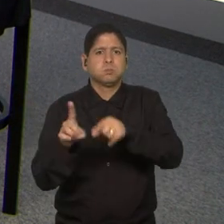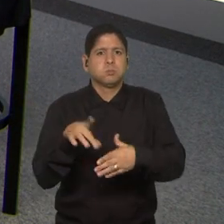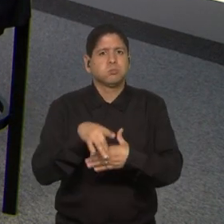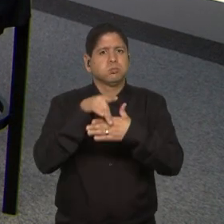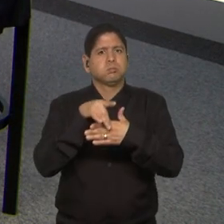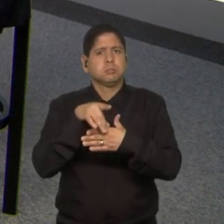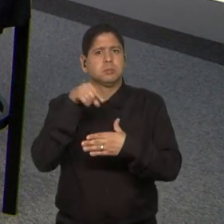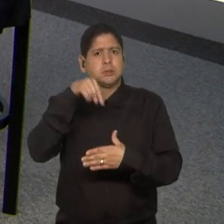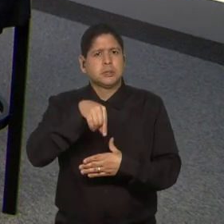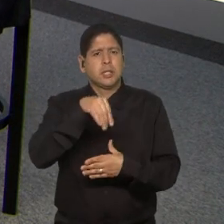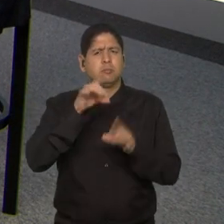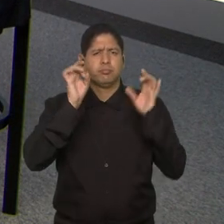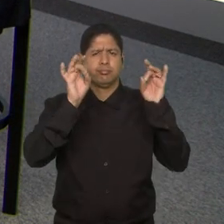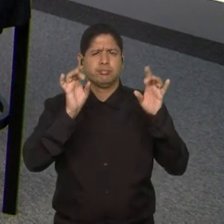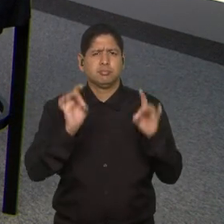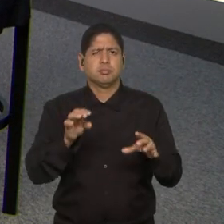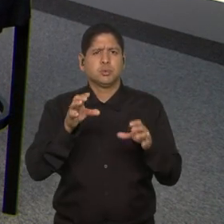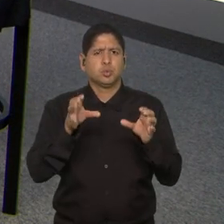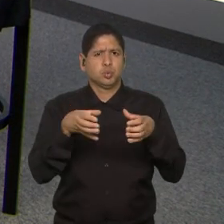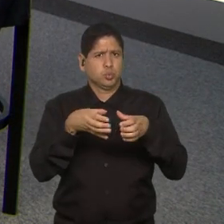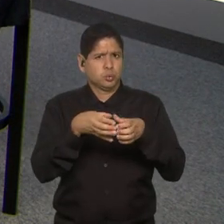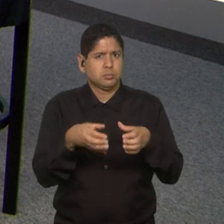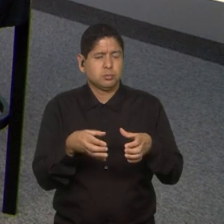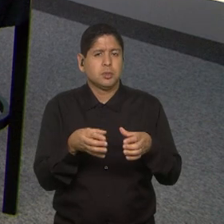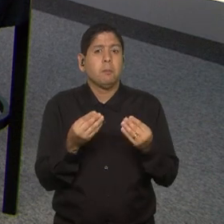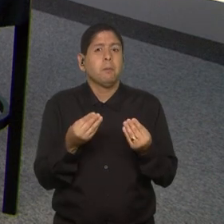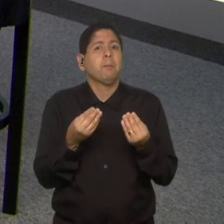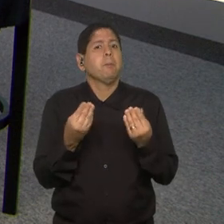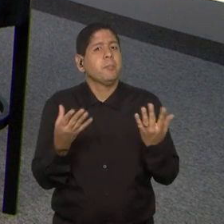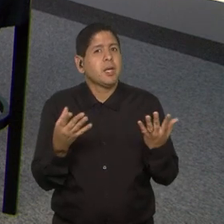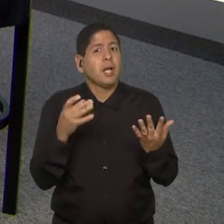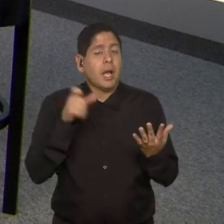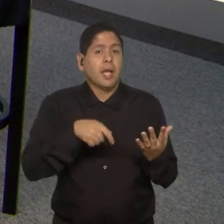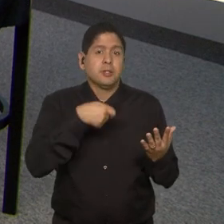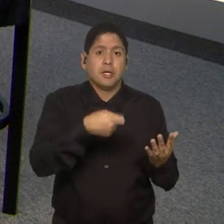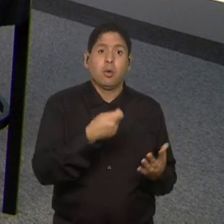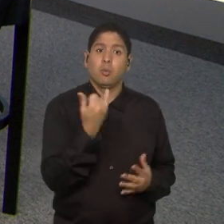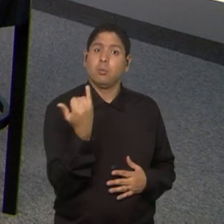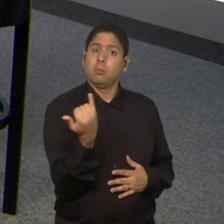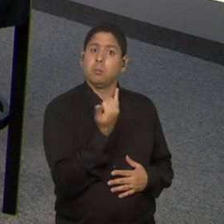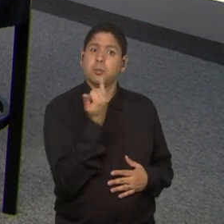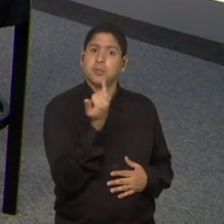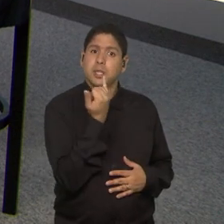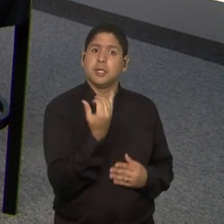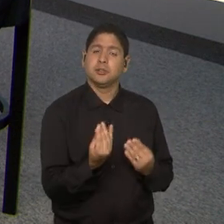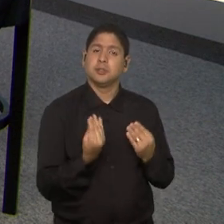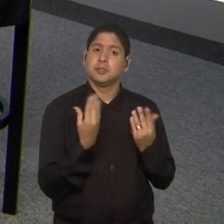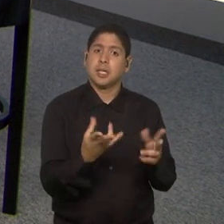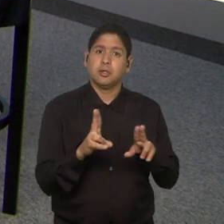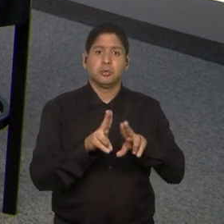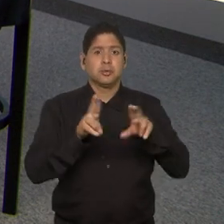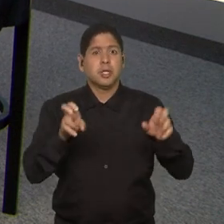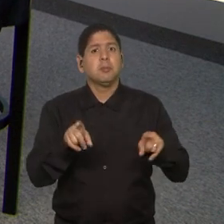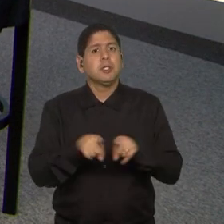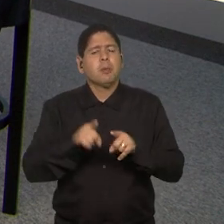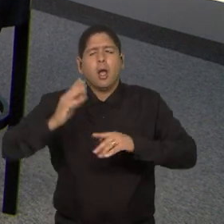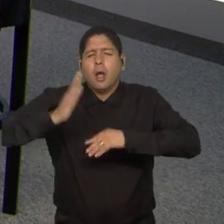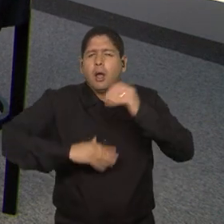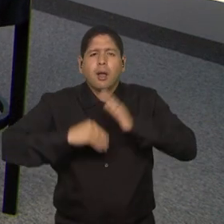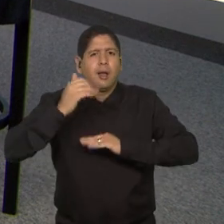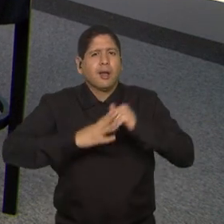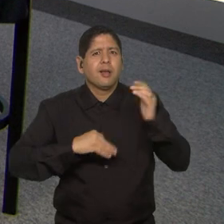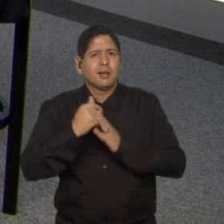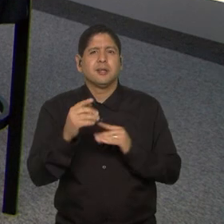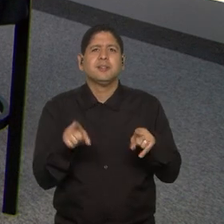destaque dentro da companhia, justamente pela importância que se dá ao tema e pela capacidade.